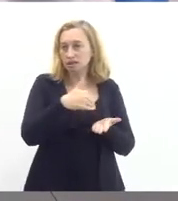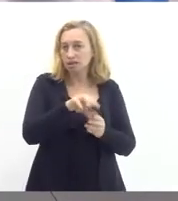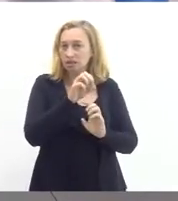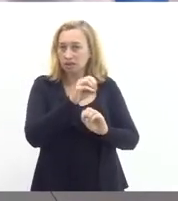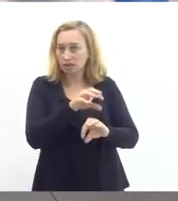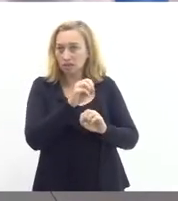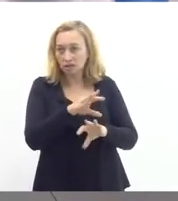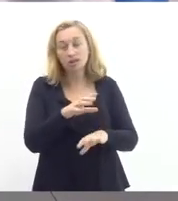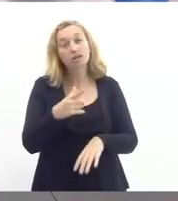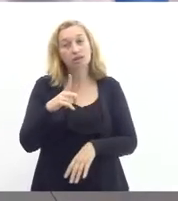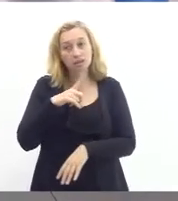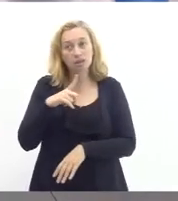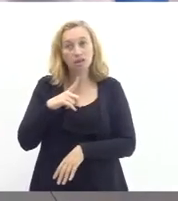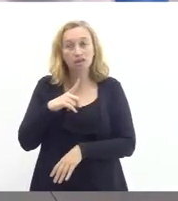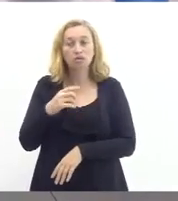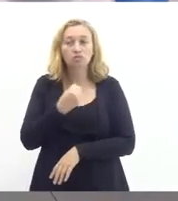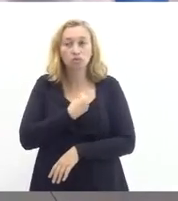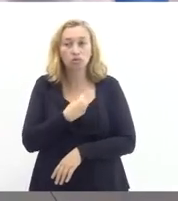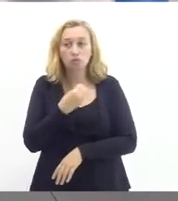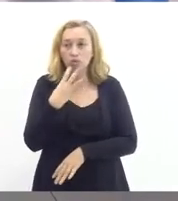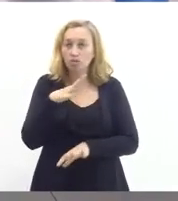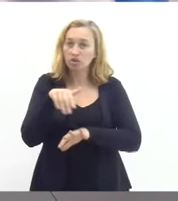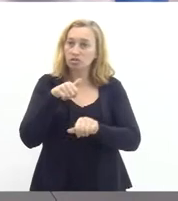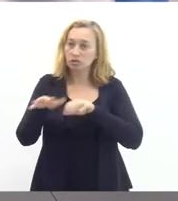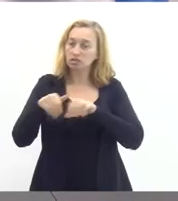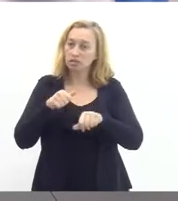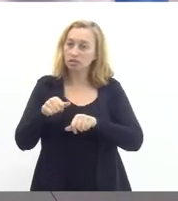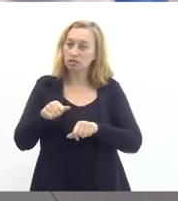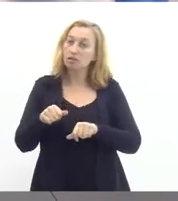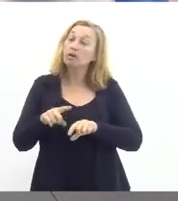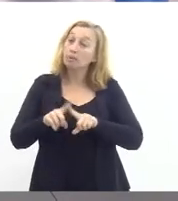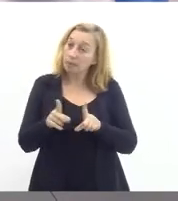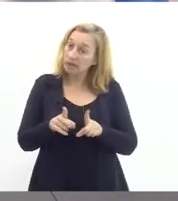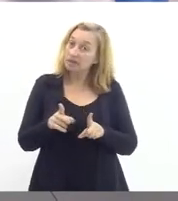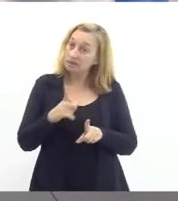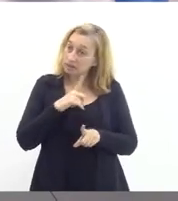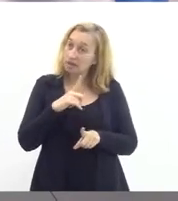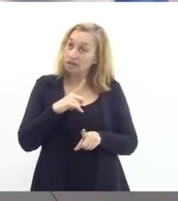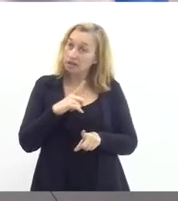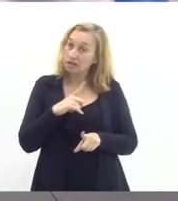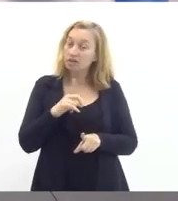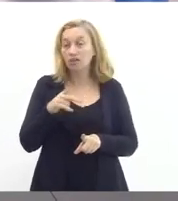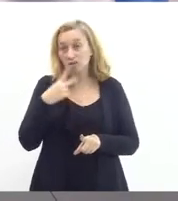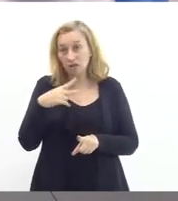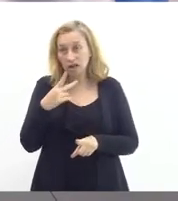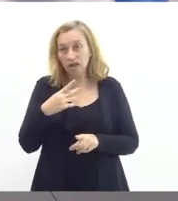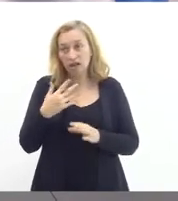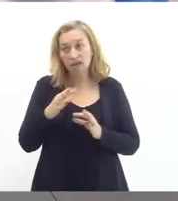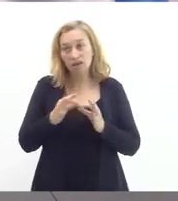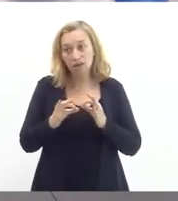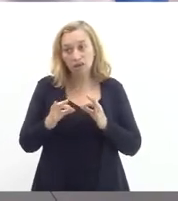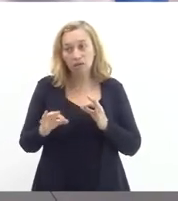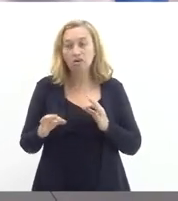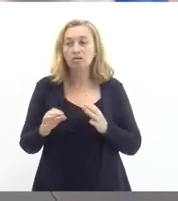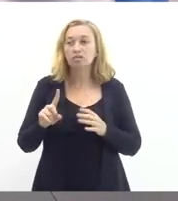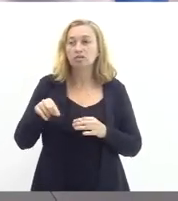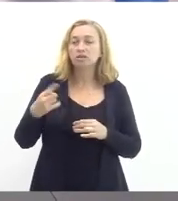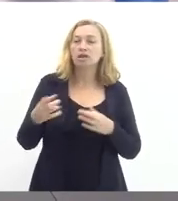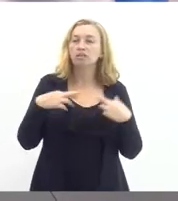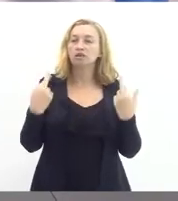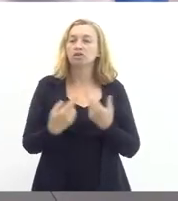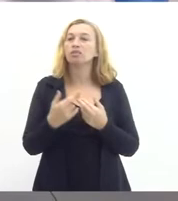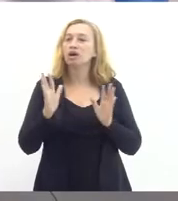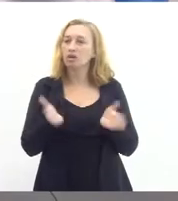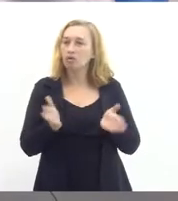abaixo do que a gente considera necessário mas existem e a gente vai falar sobre isso aqui ao longo da audiência mas agora então